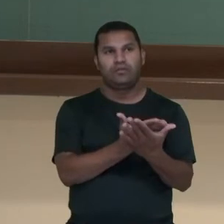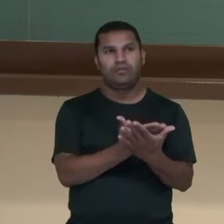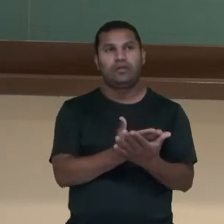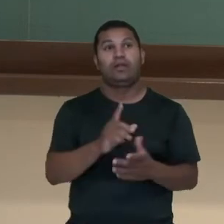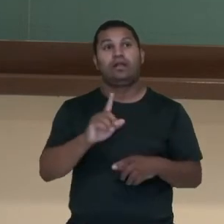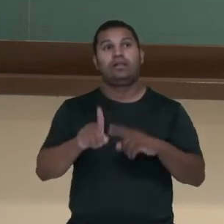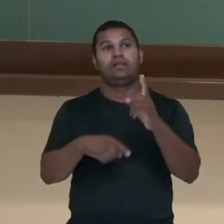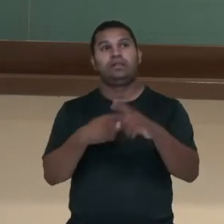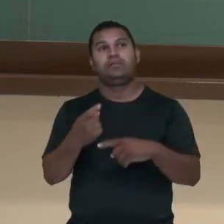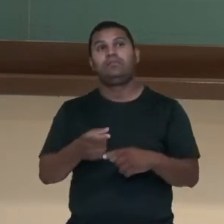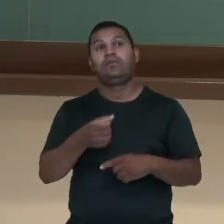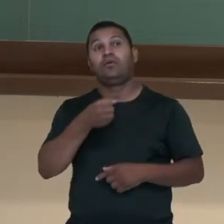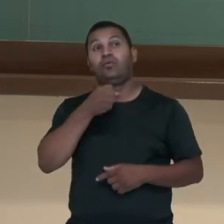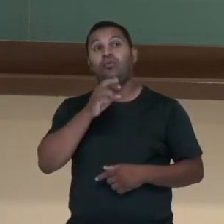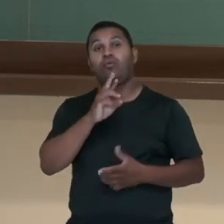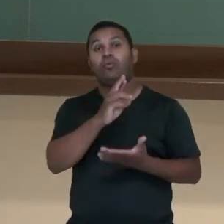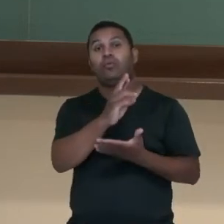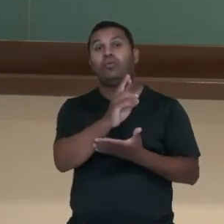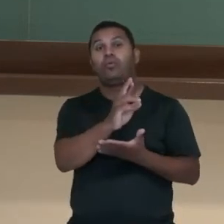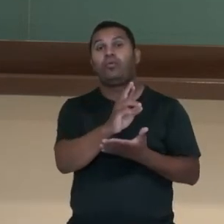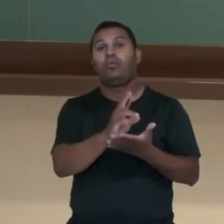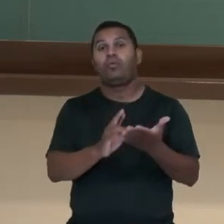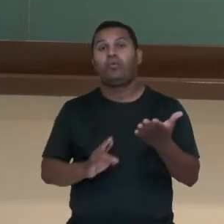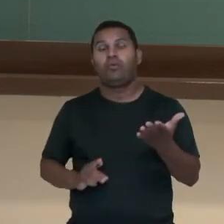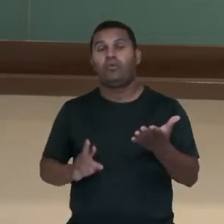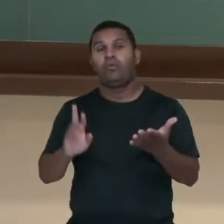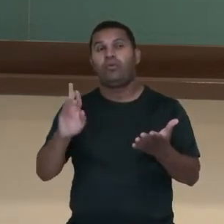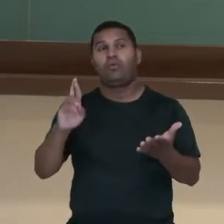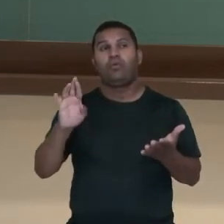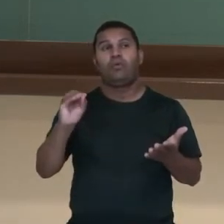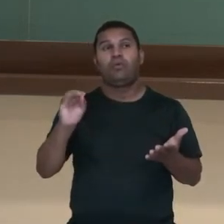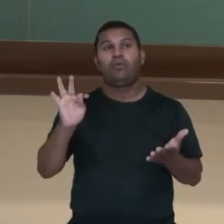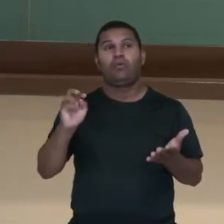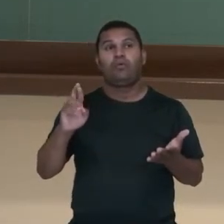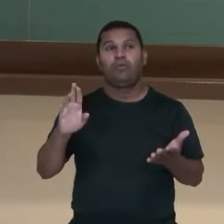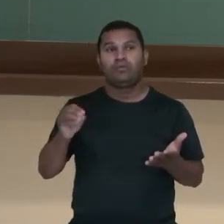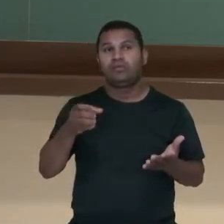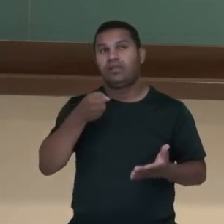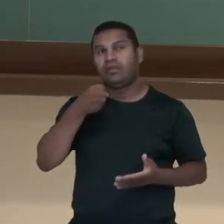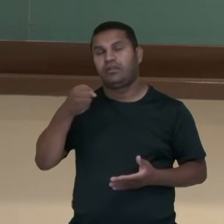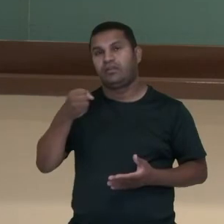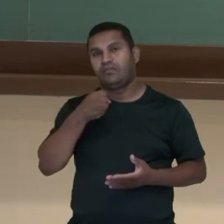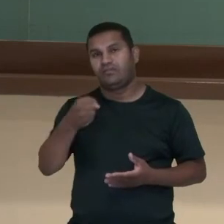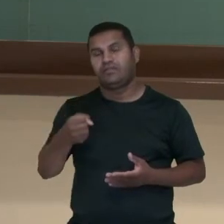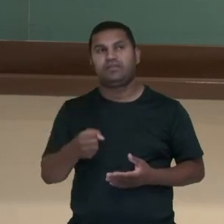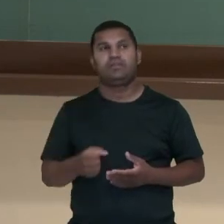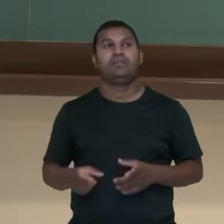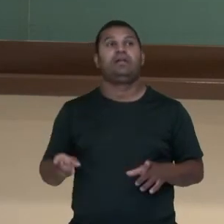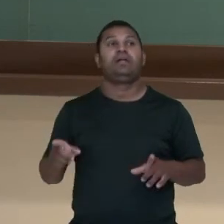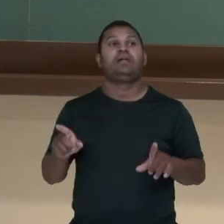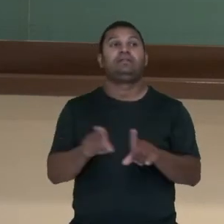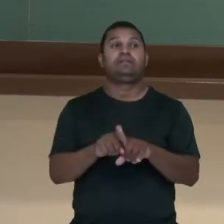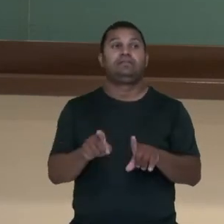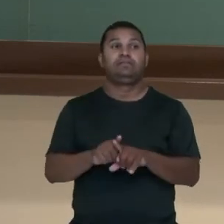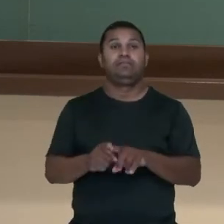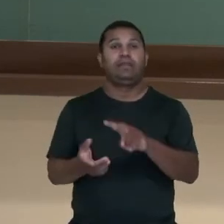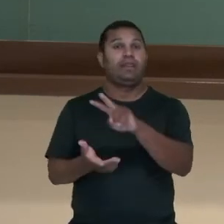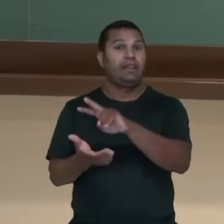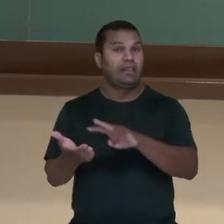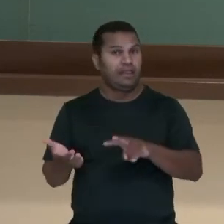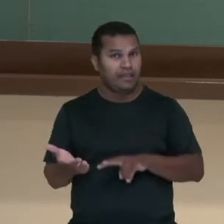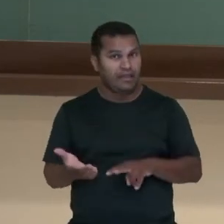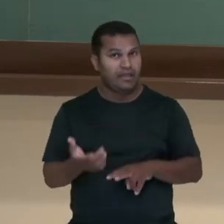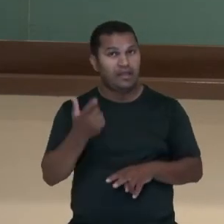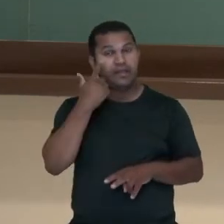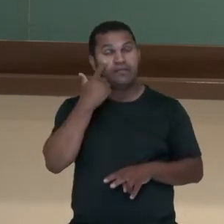Com isso, você lê os textos motivadores, produz usando os recursos do aplicativo, seja